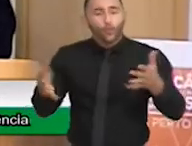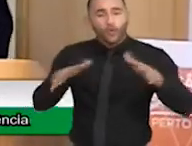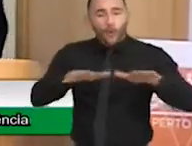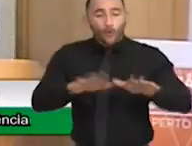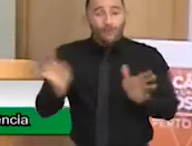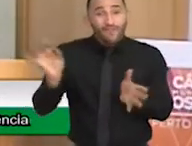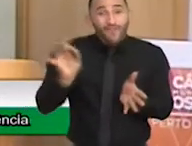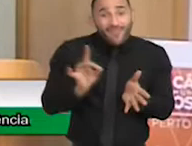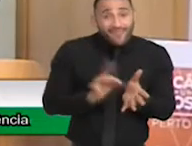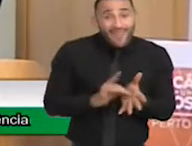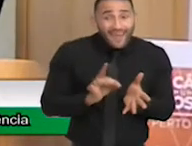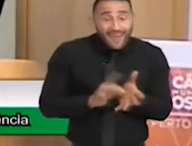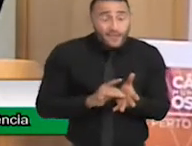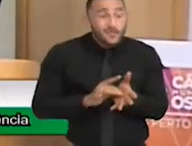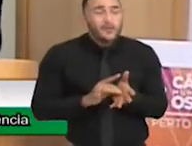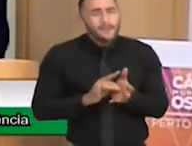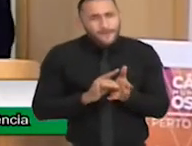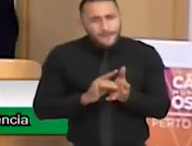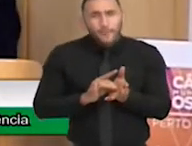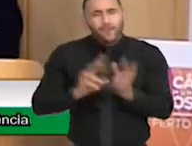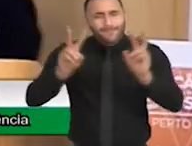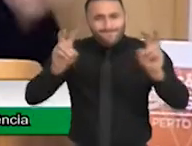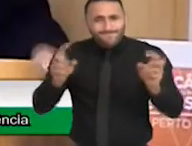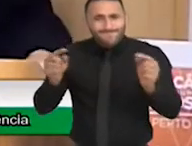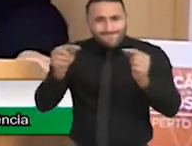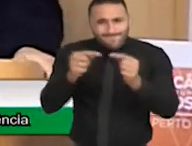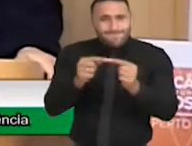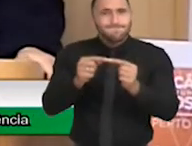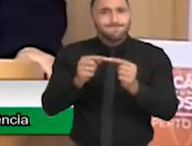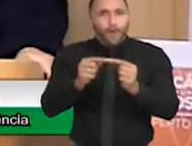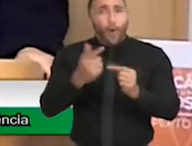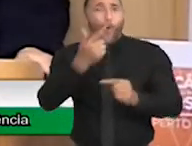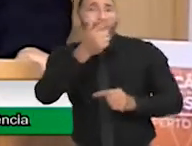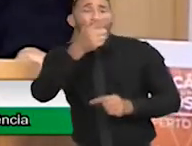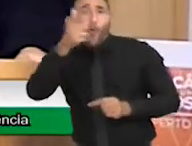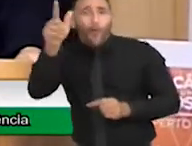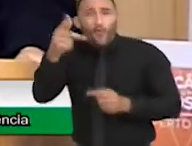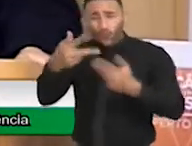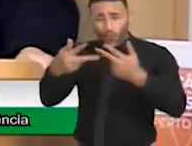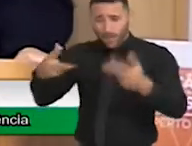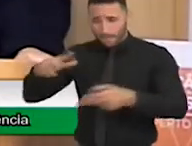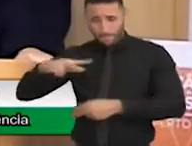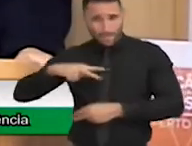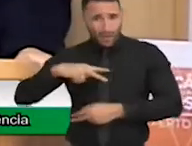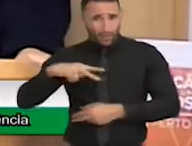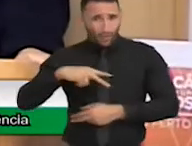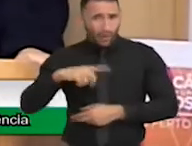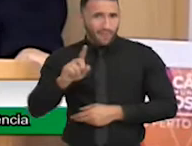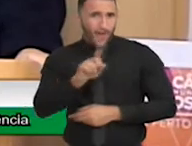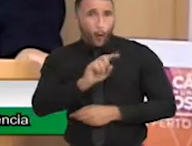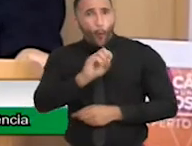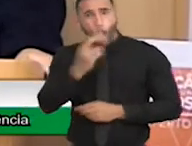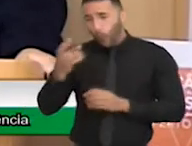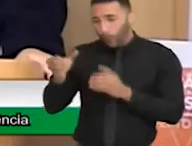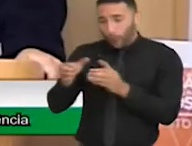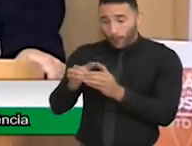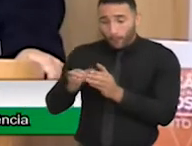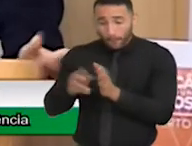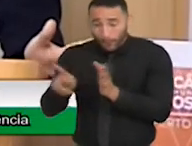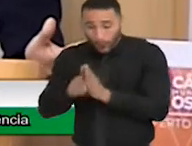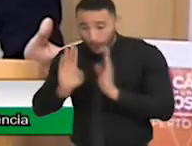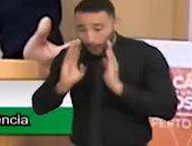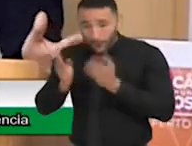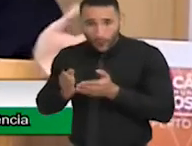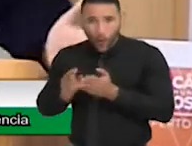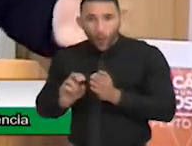propósito dentro da causa, não de outras questões individuais ou de um grupo determinado, ou